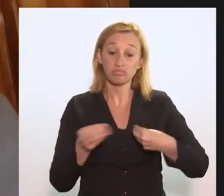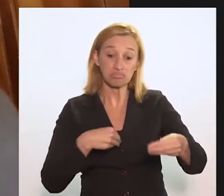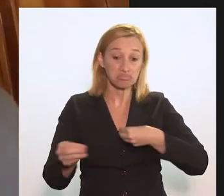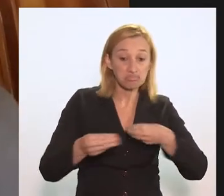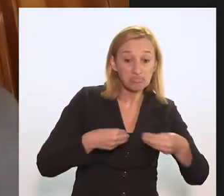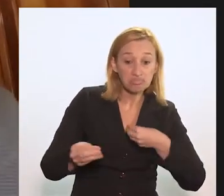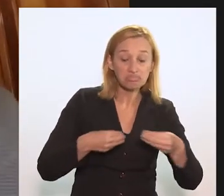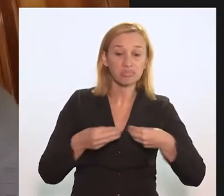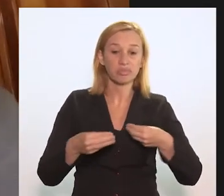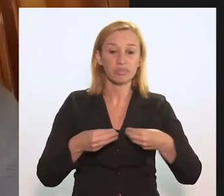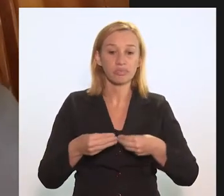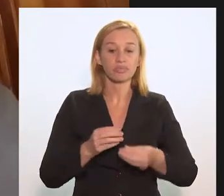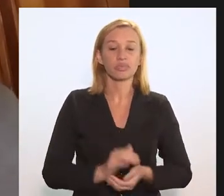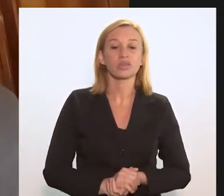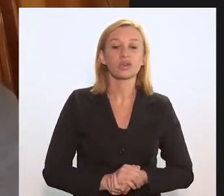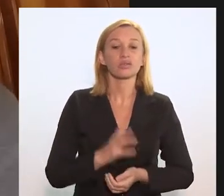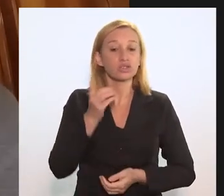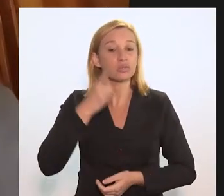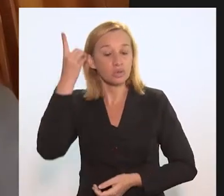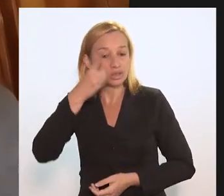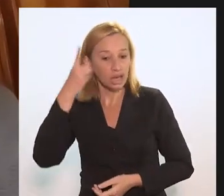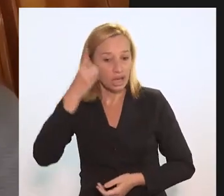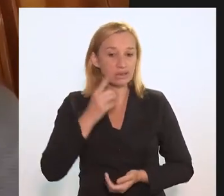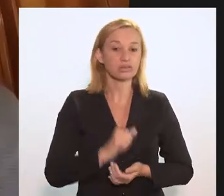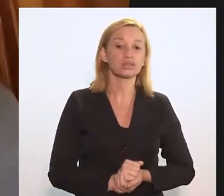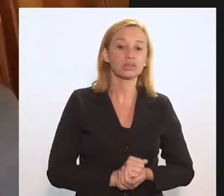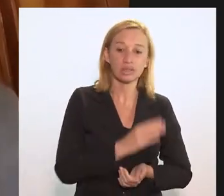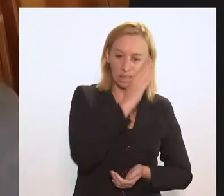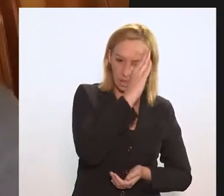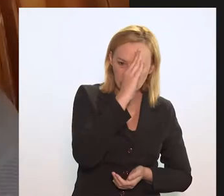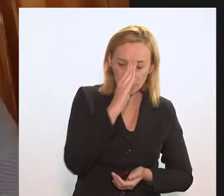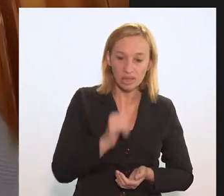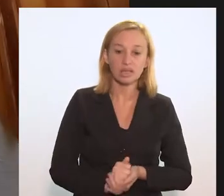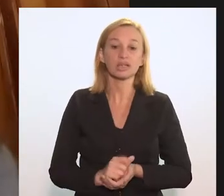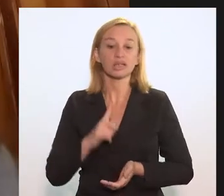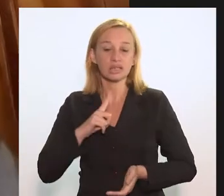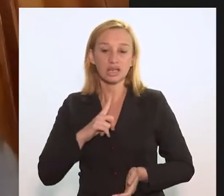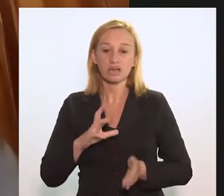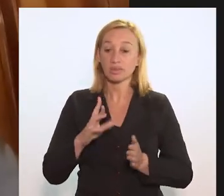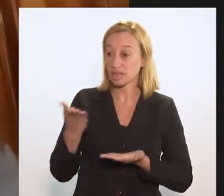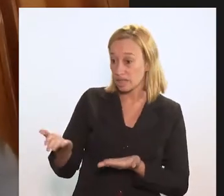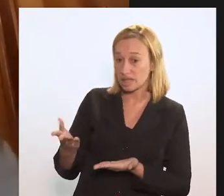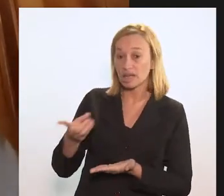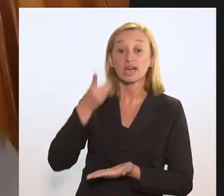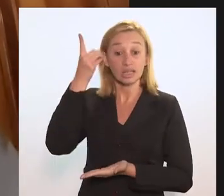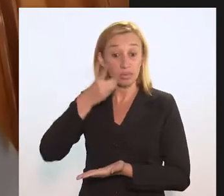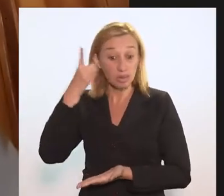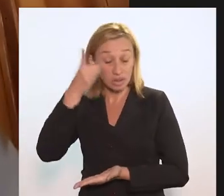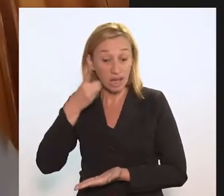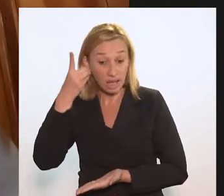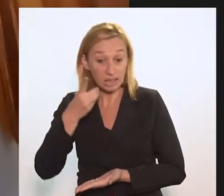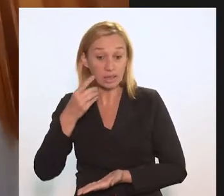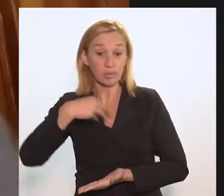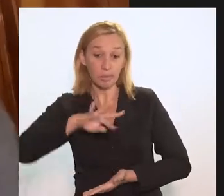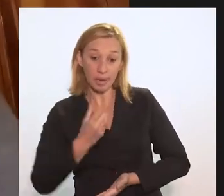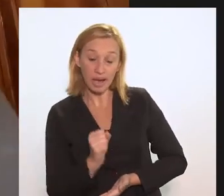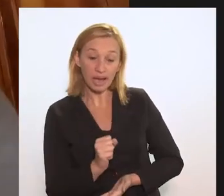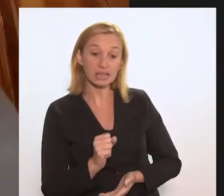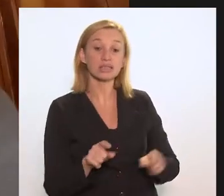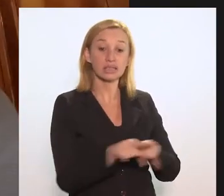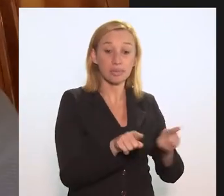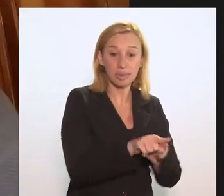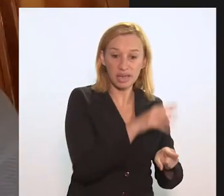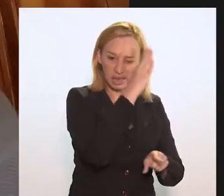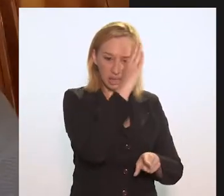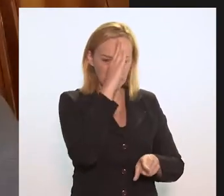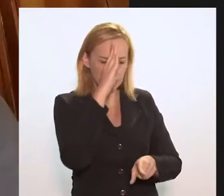junto com o parlamento, com a academia. Nós estamos aqui, o parlamento, representado pela deputada Marta, temos aqui a academia, representada pela Índice Fiocruz,